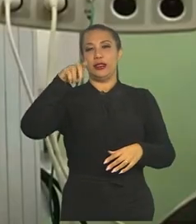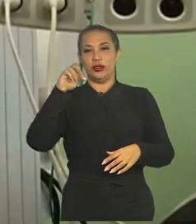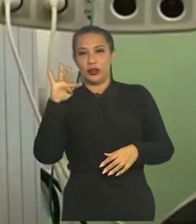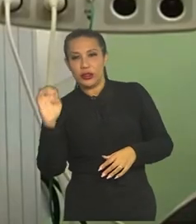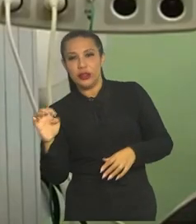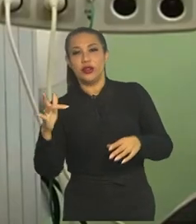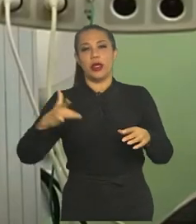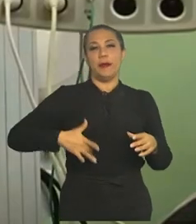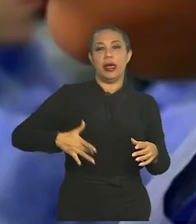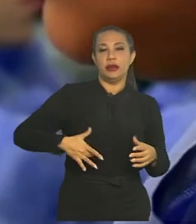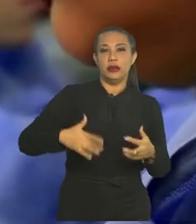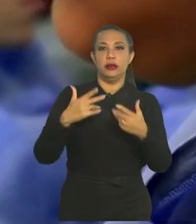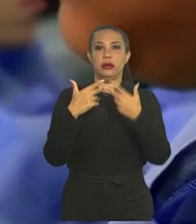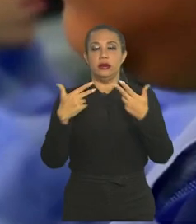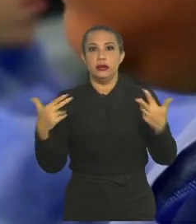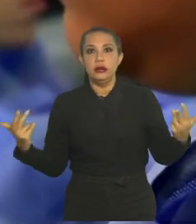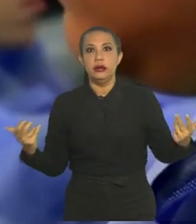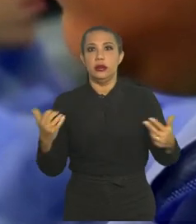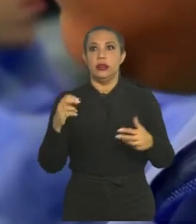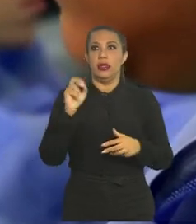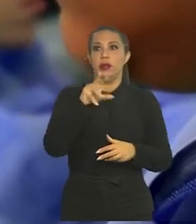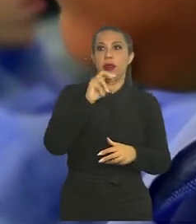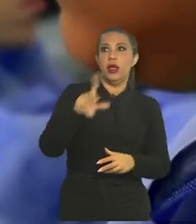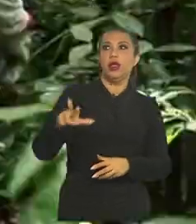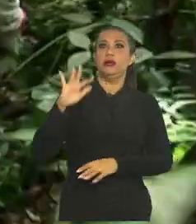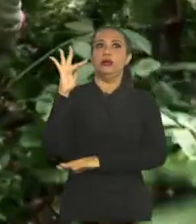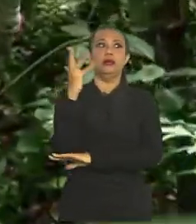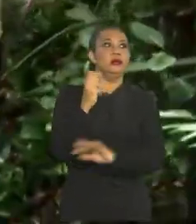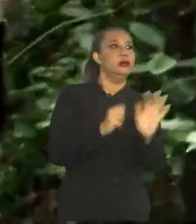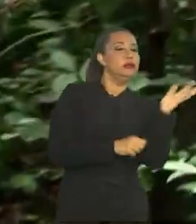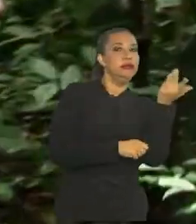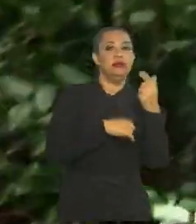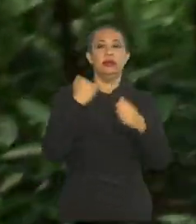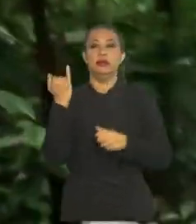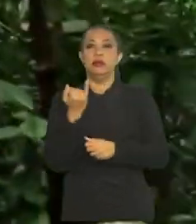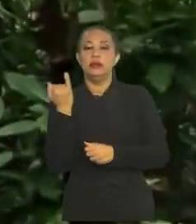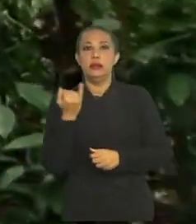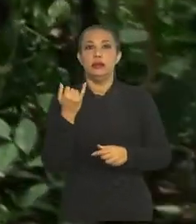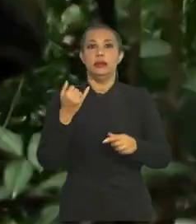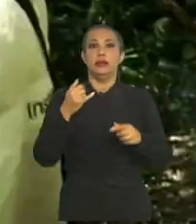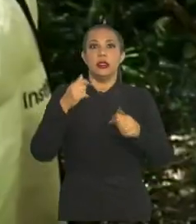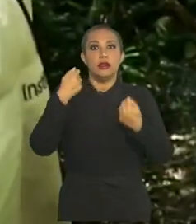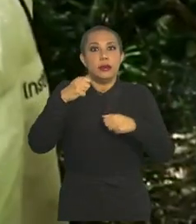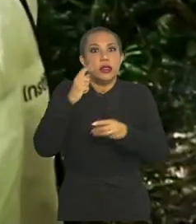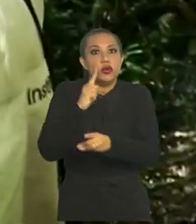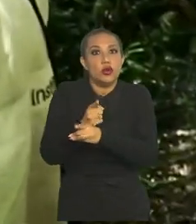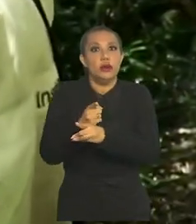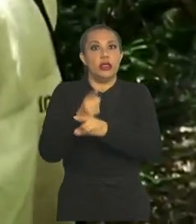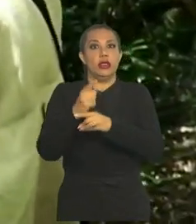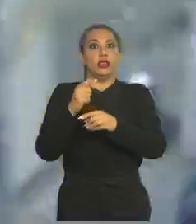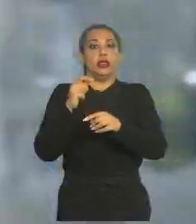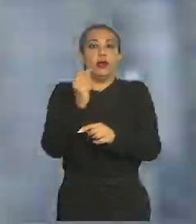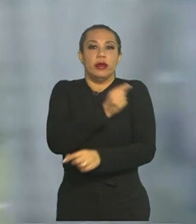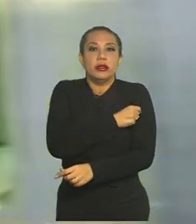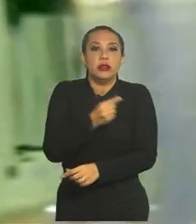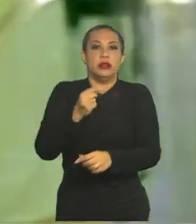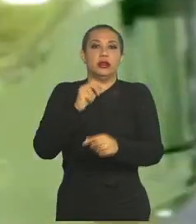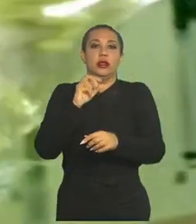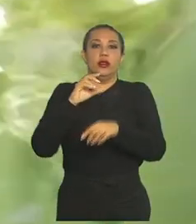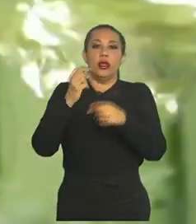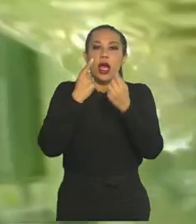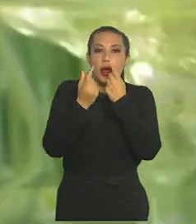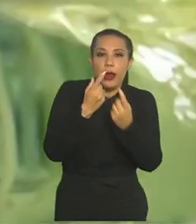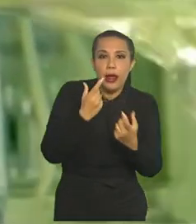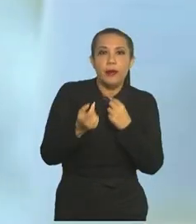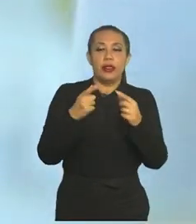importantes, as viroses ambientais, a vigilância ambiental. Temos toda a parte de microbiologia, de parasitologia, temos as doenças